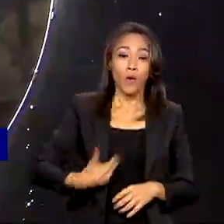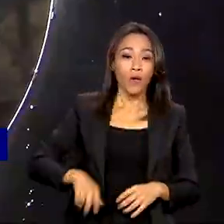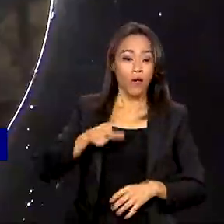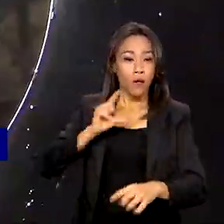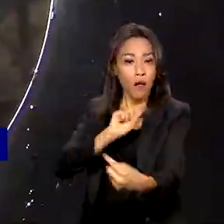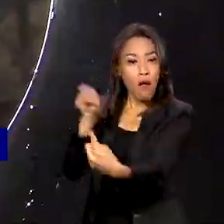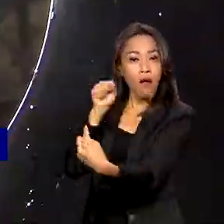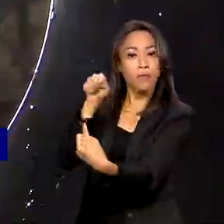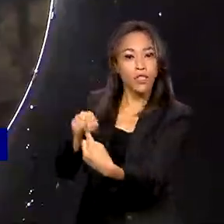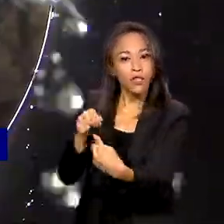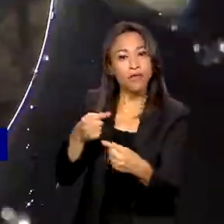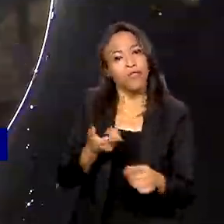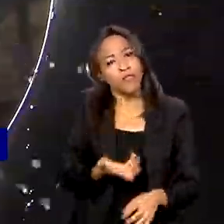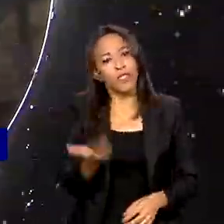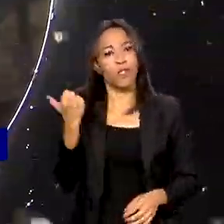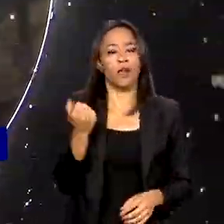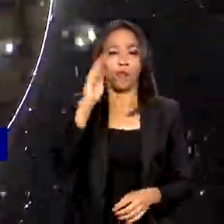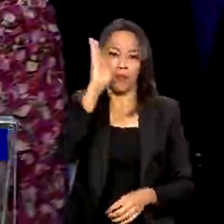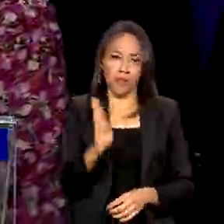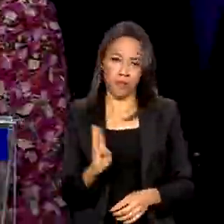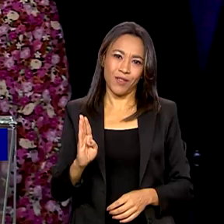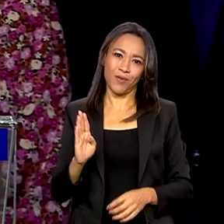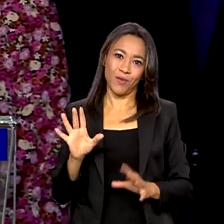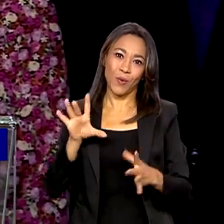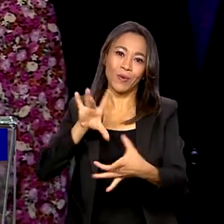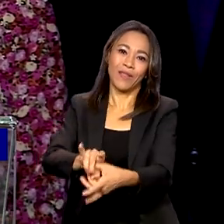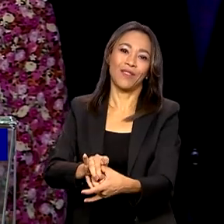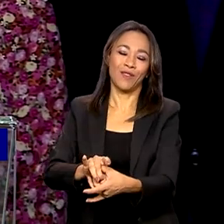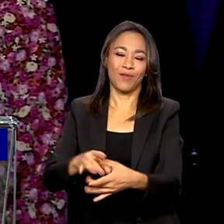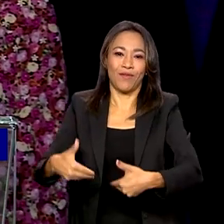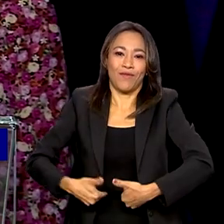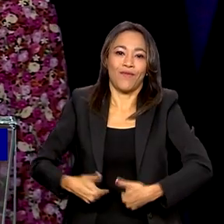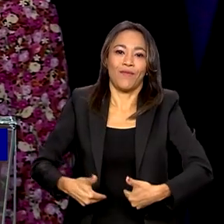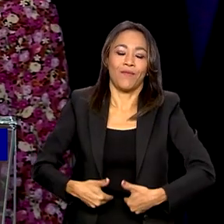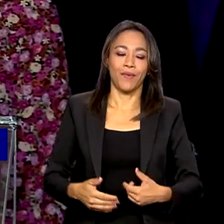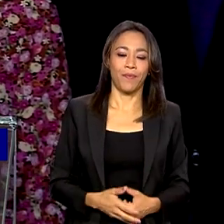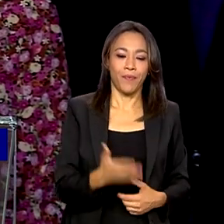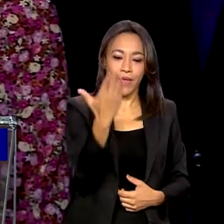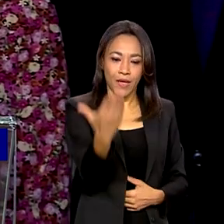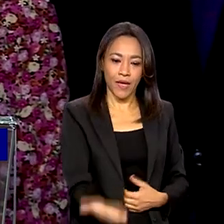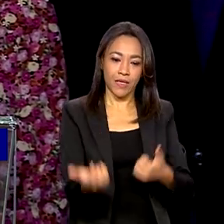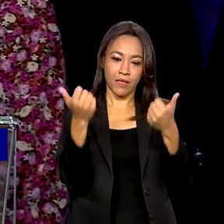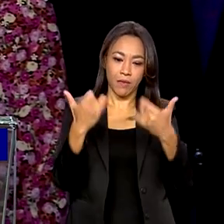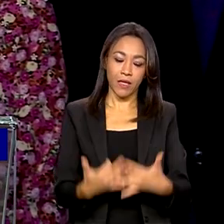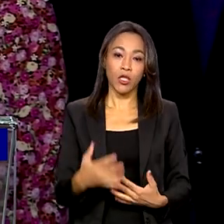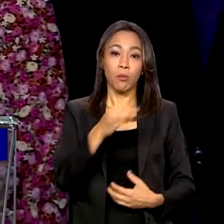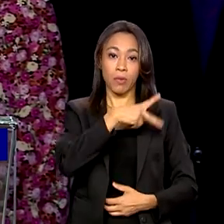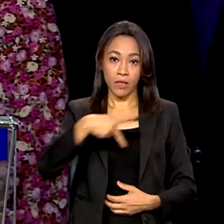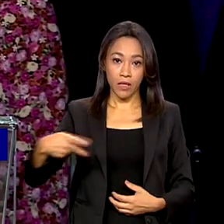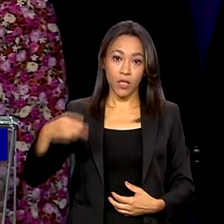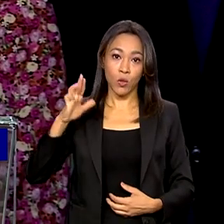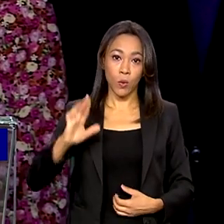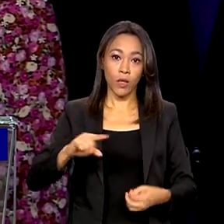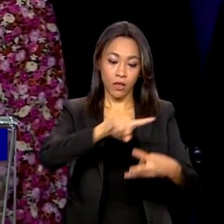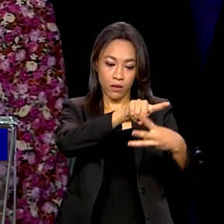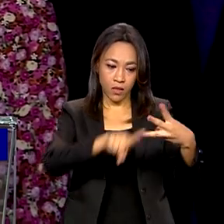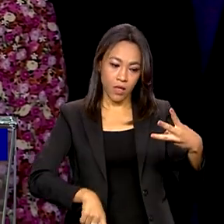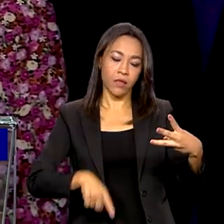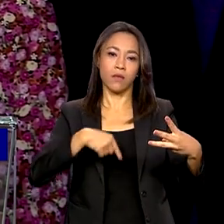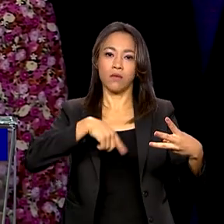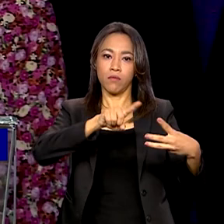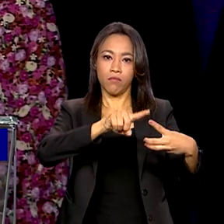tirar o Brasil do mapa da fome. O presidente Lula tem esses dois pilares do seu propósito.